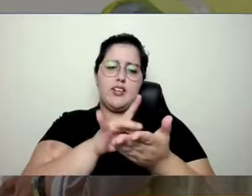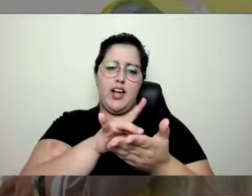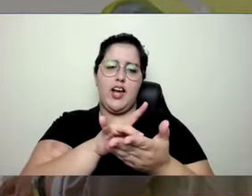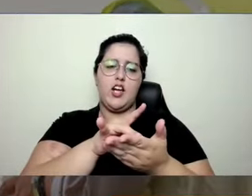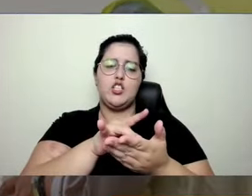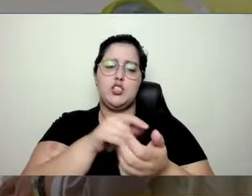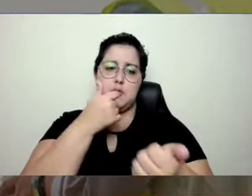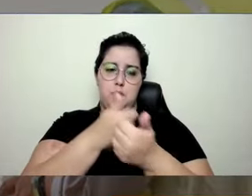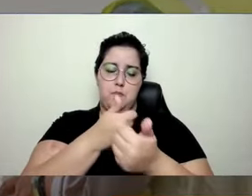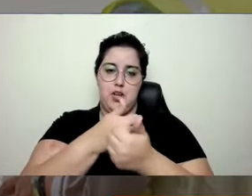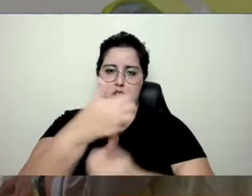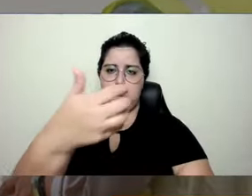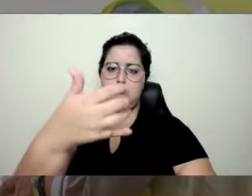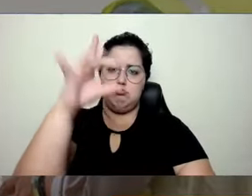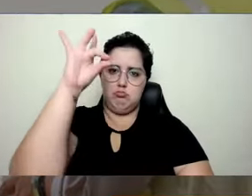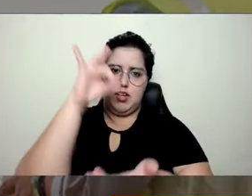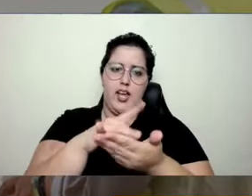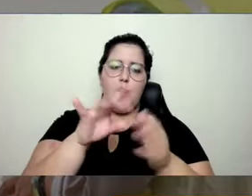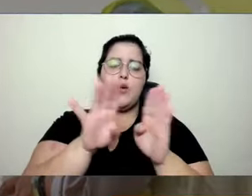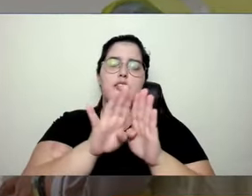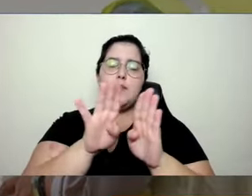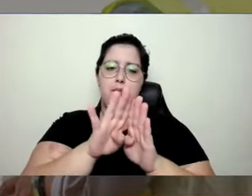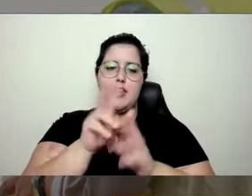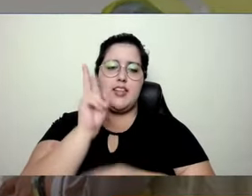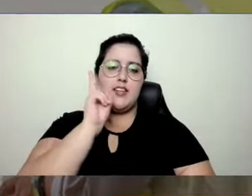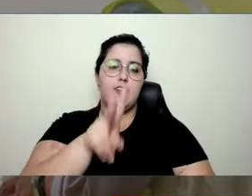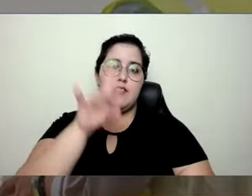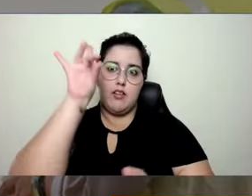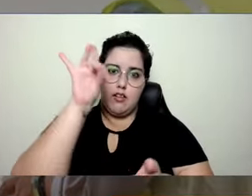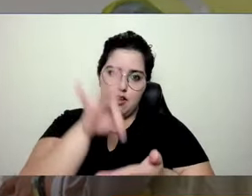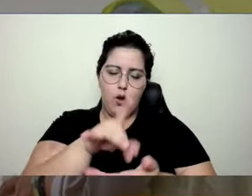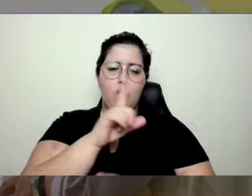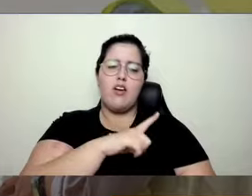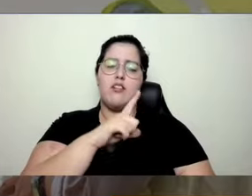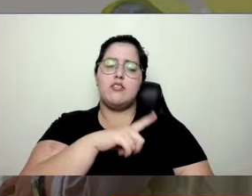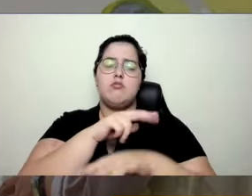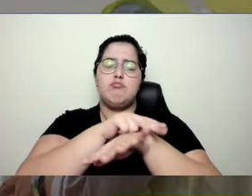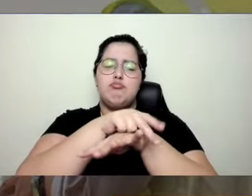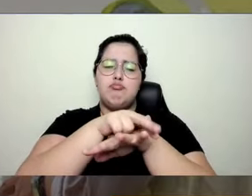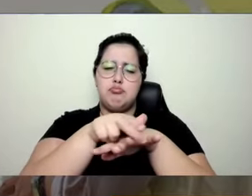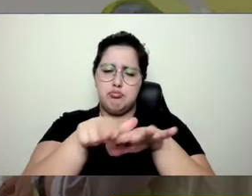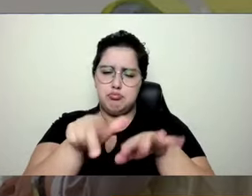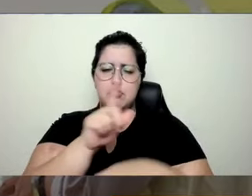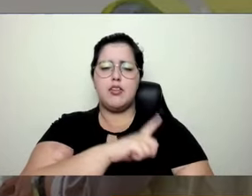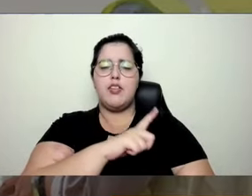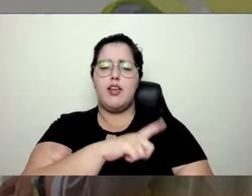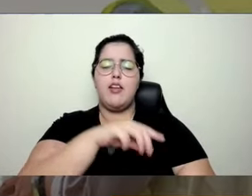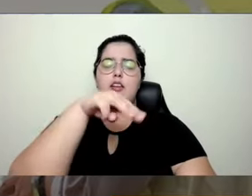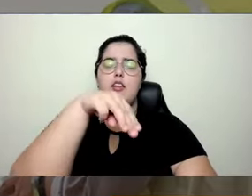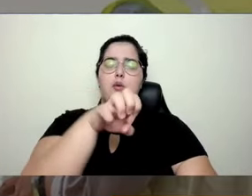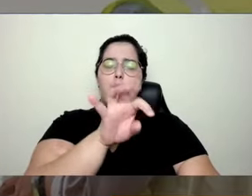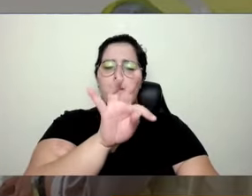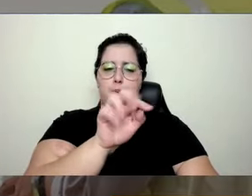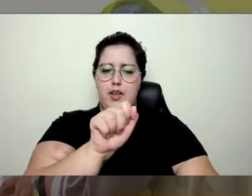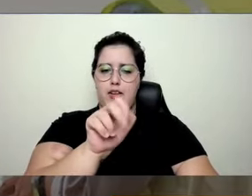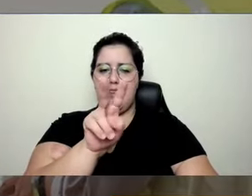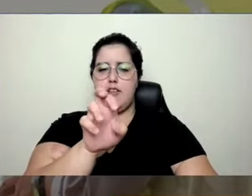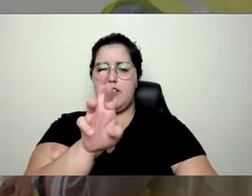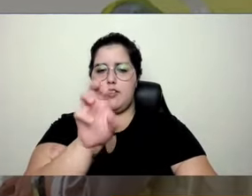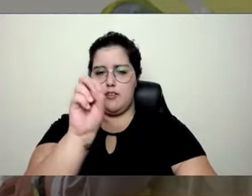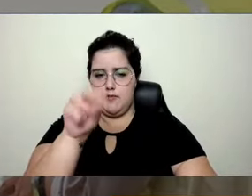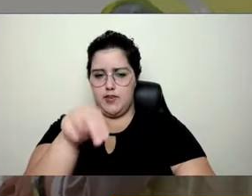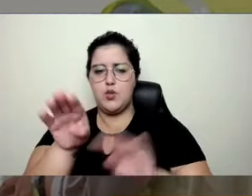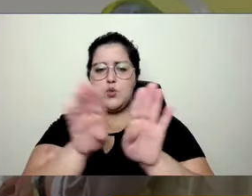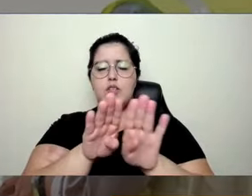coloca o seu celular e vê elementos da realidade, elementos virtuais, o metaverso, os óculos,